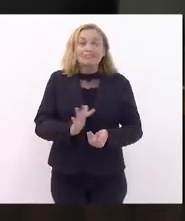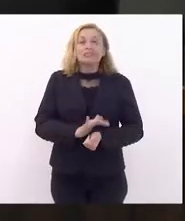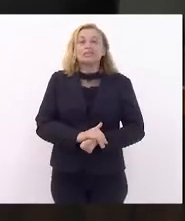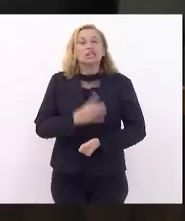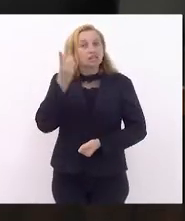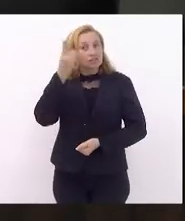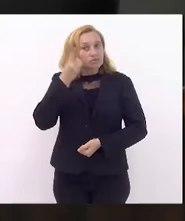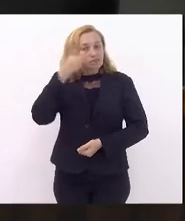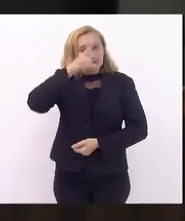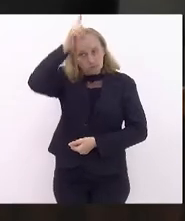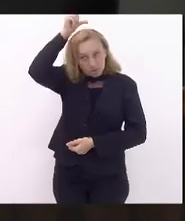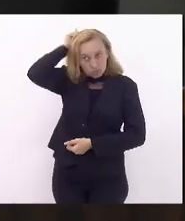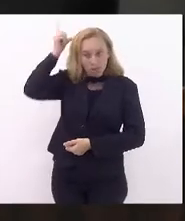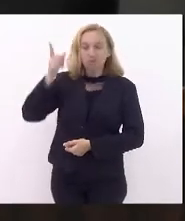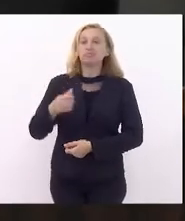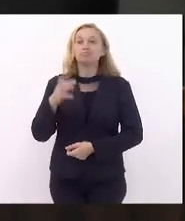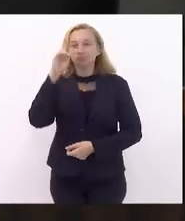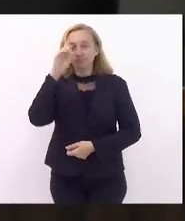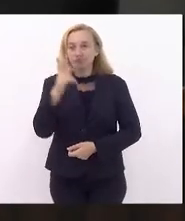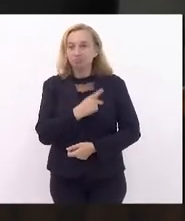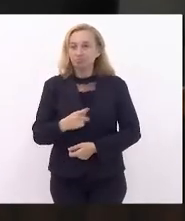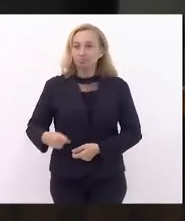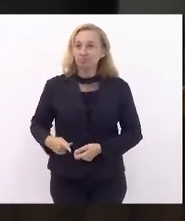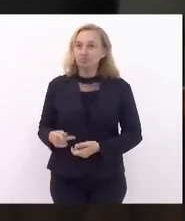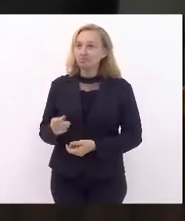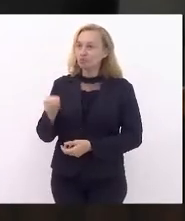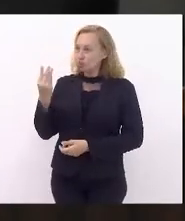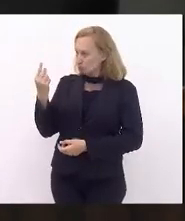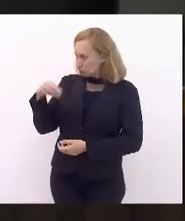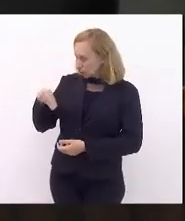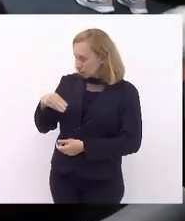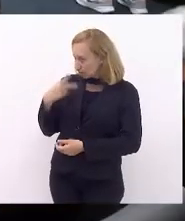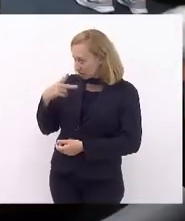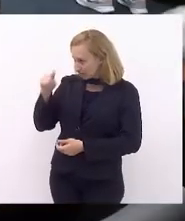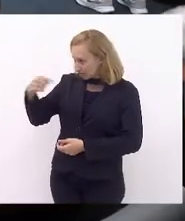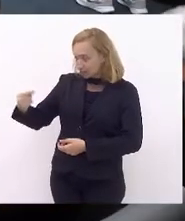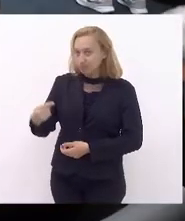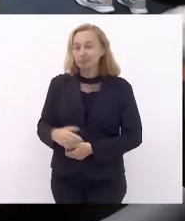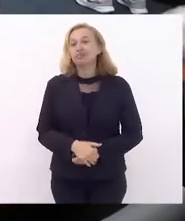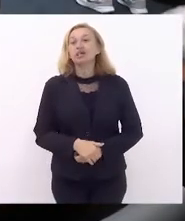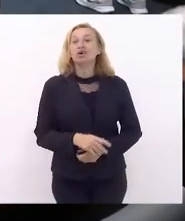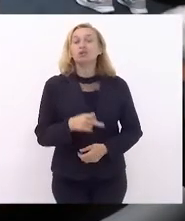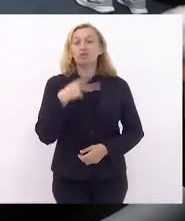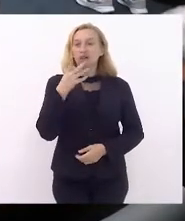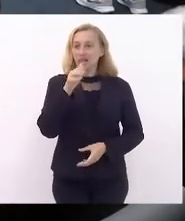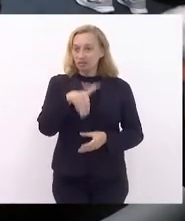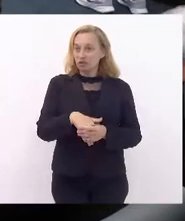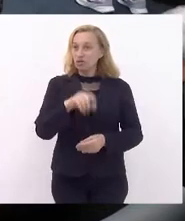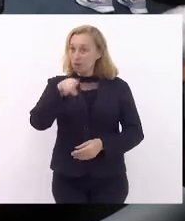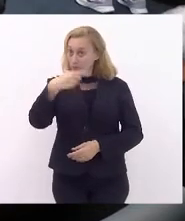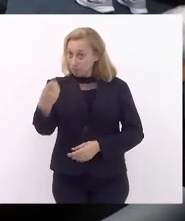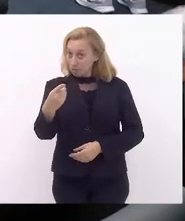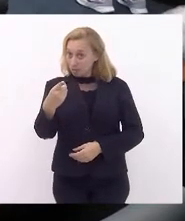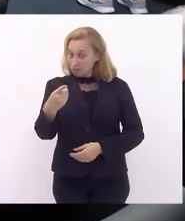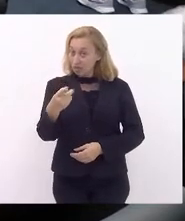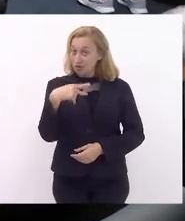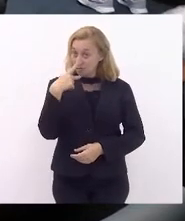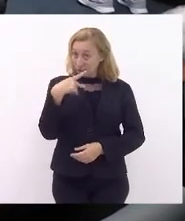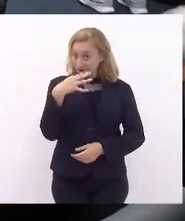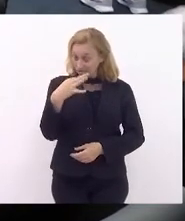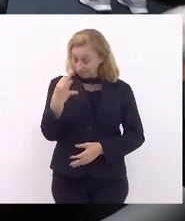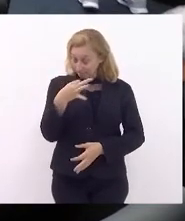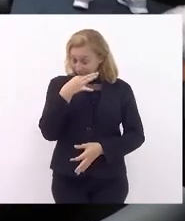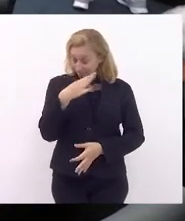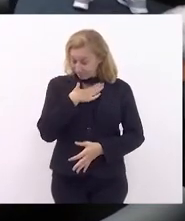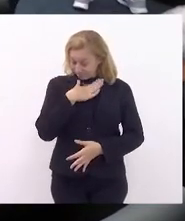Deputado Luiz Paulo. Presidente, depois você me dá um minuto? Dá um minuto, depois. Vou azarar o voto e depois eu faço comentário para só